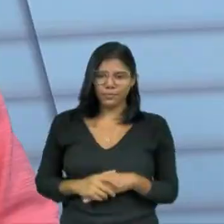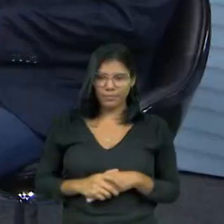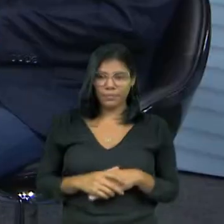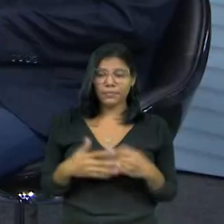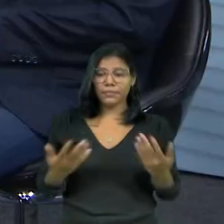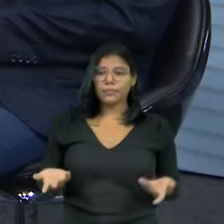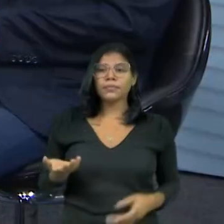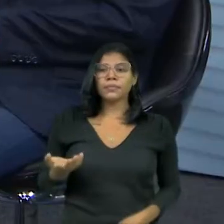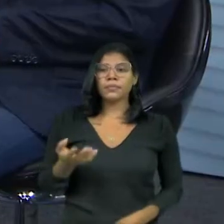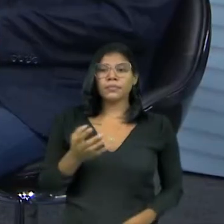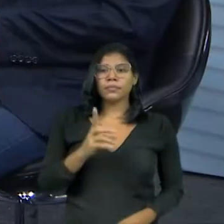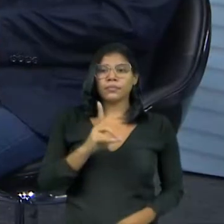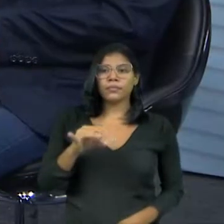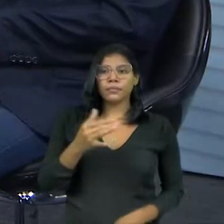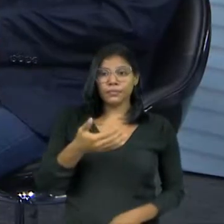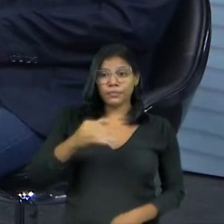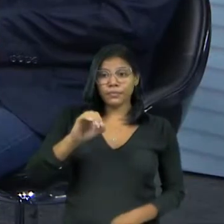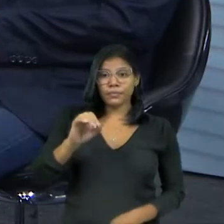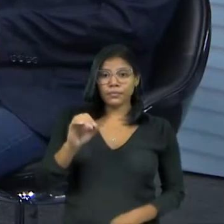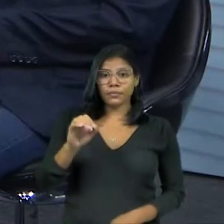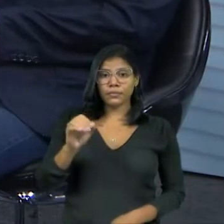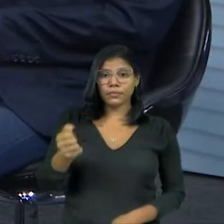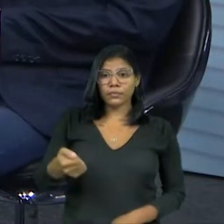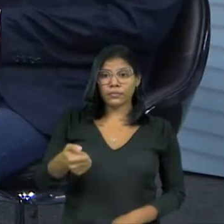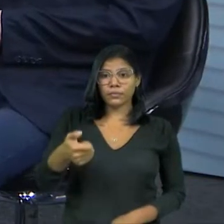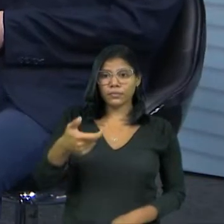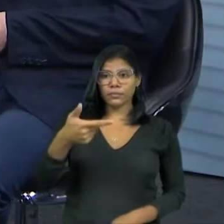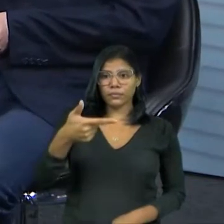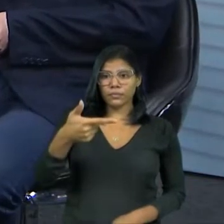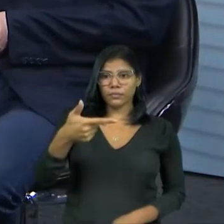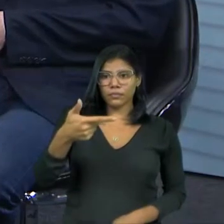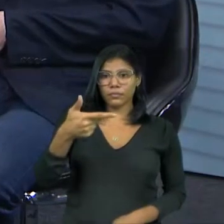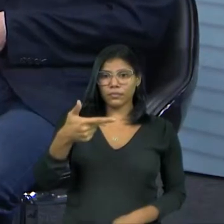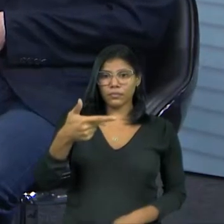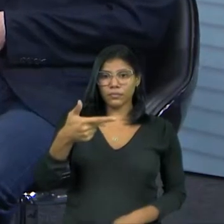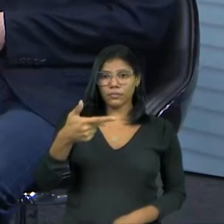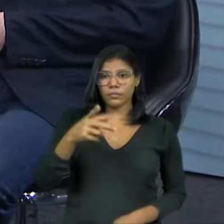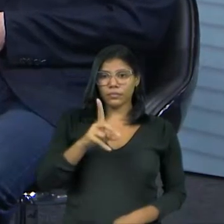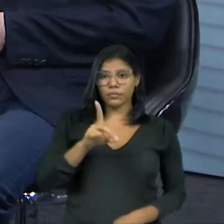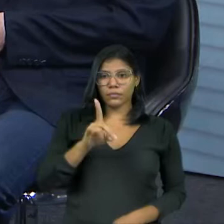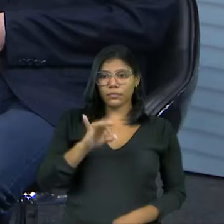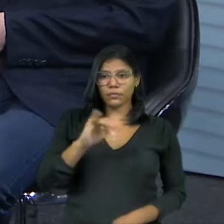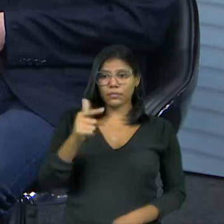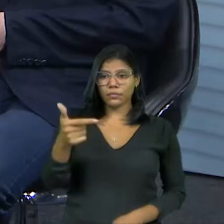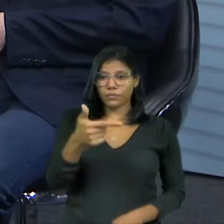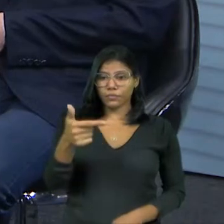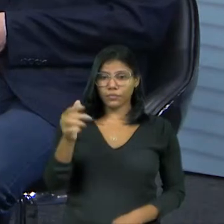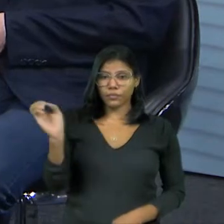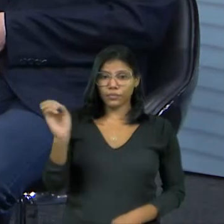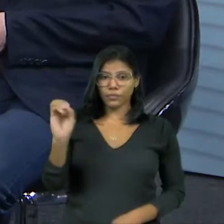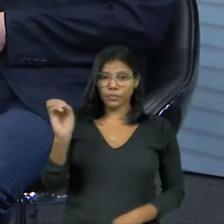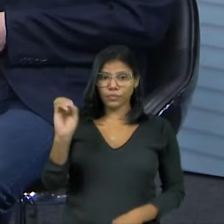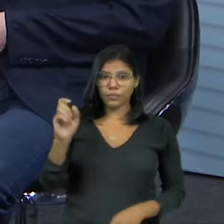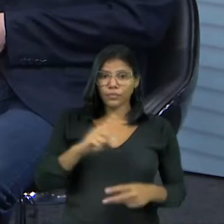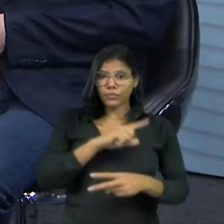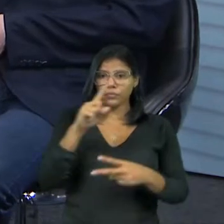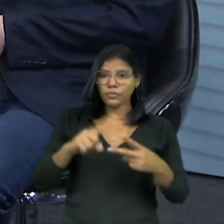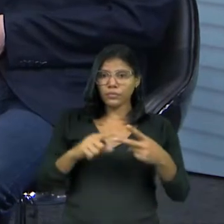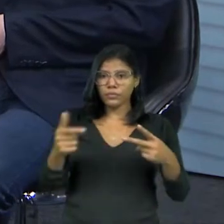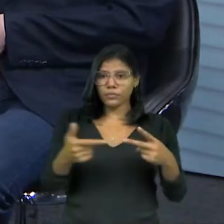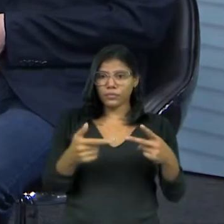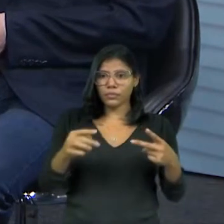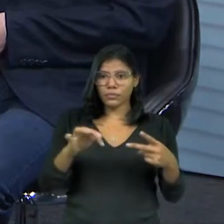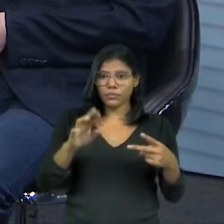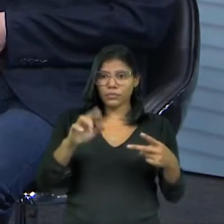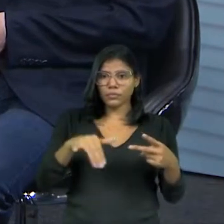Dia 10 de outubro é o primeiro turno, não isso? Dia 2 de outubro. Dois? dez? Dia 2. Dois de outubro. E o segundo turno? Dia 30. No dia 30. É muito